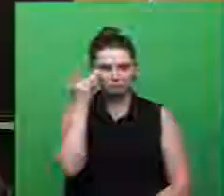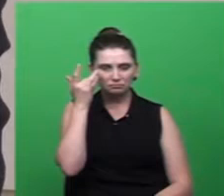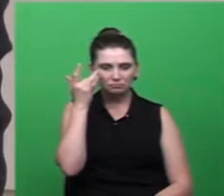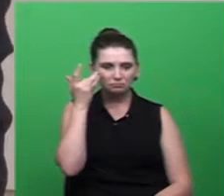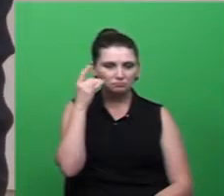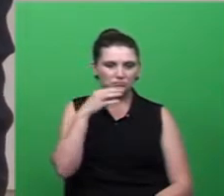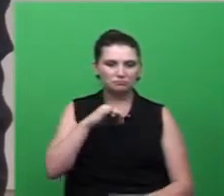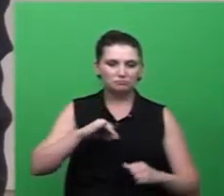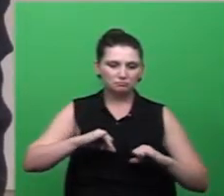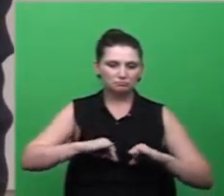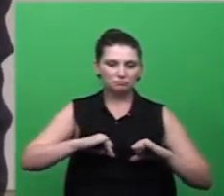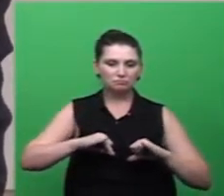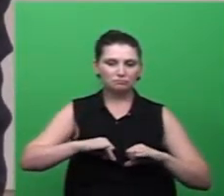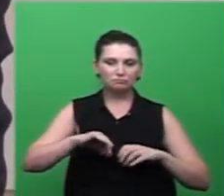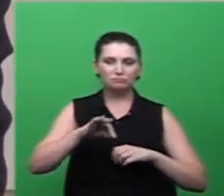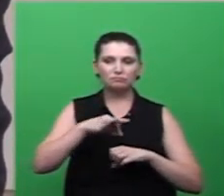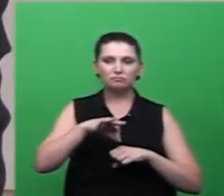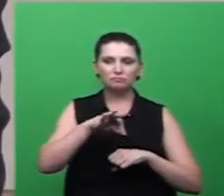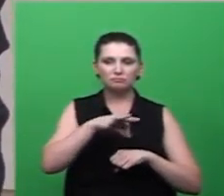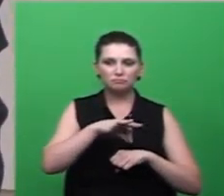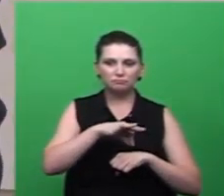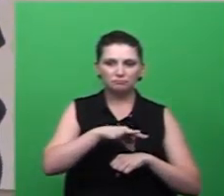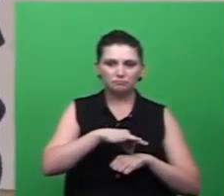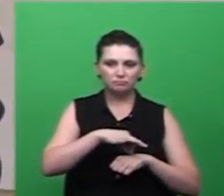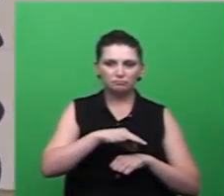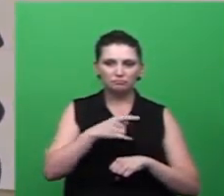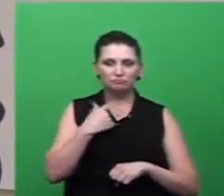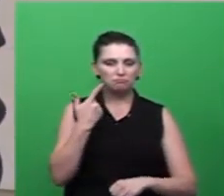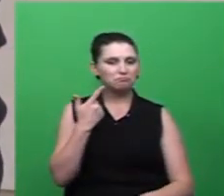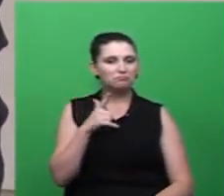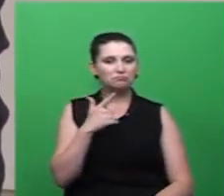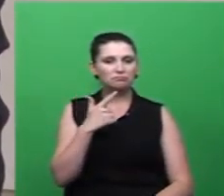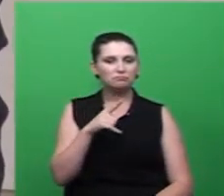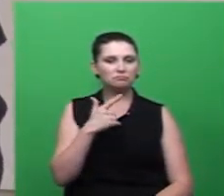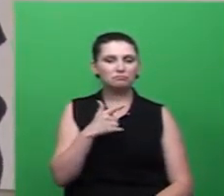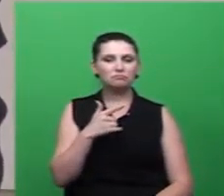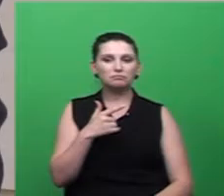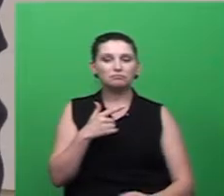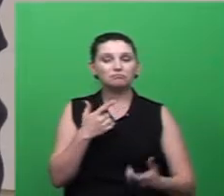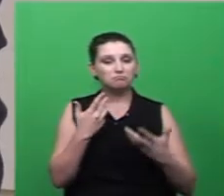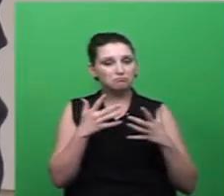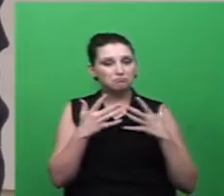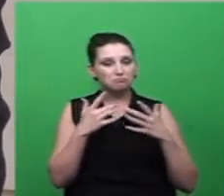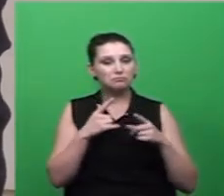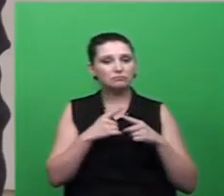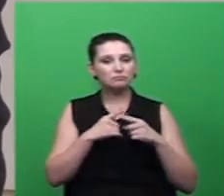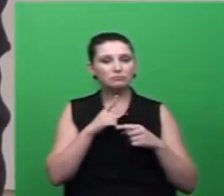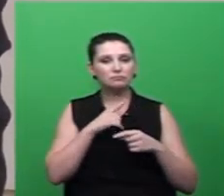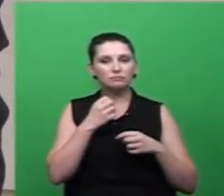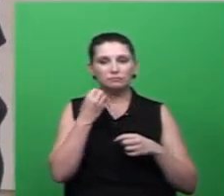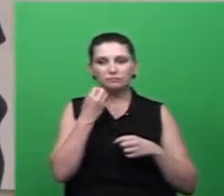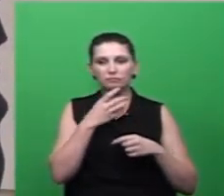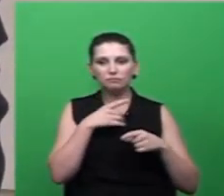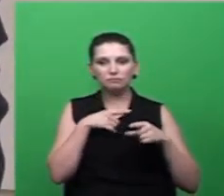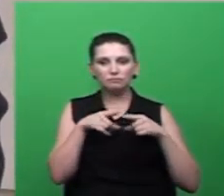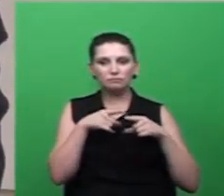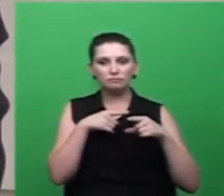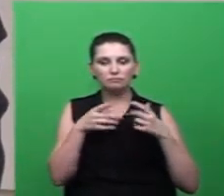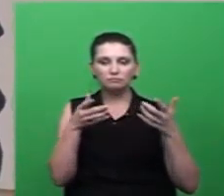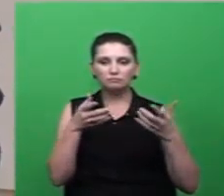parabéns porque isso já vem há muitos anos se trabalhando e hoje estão tendo o resultado de não ter nenhum